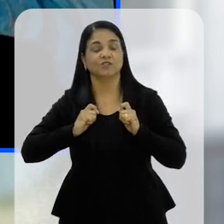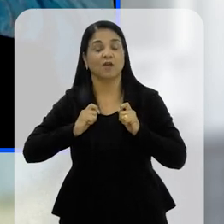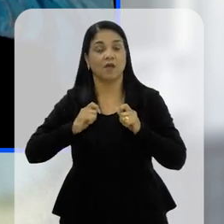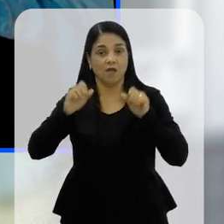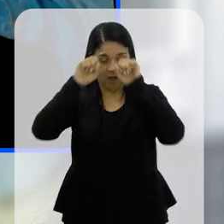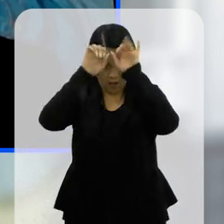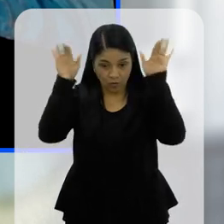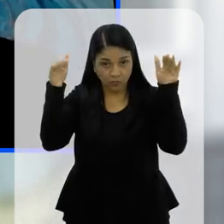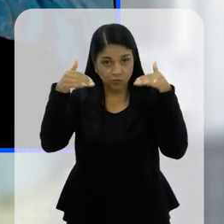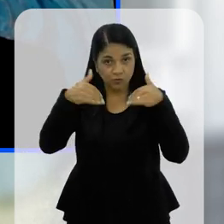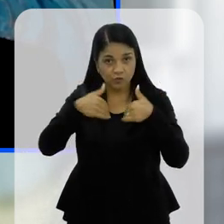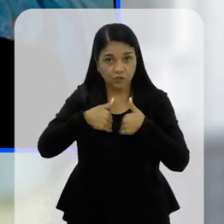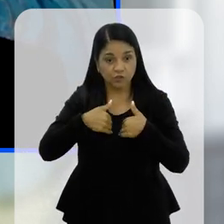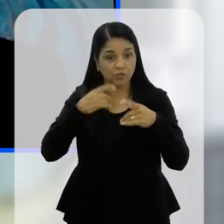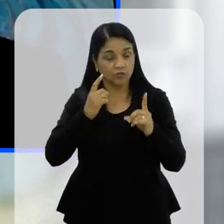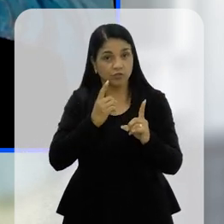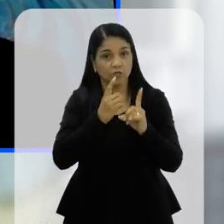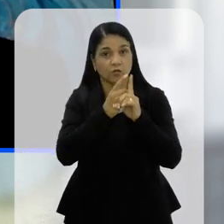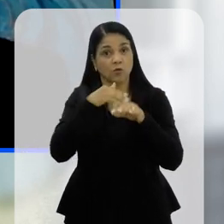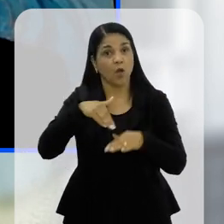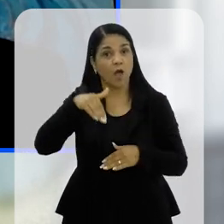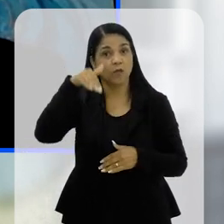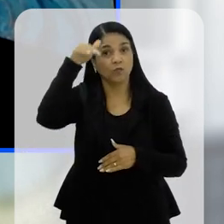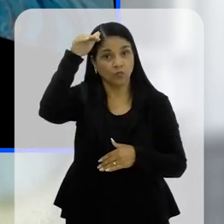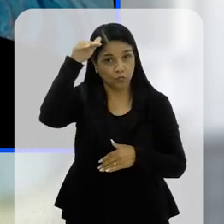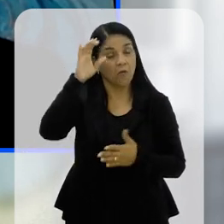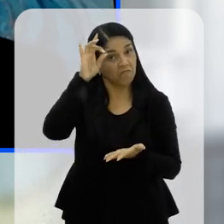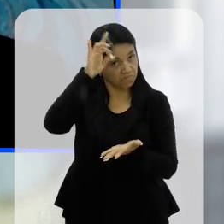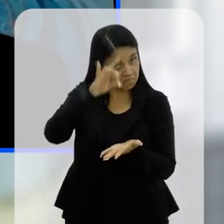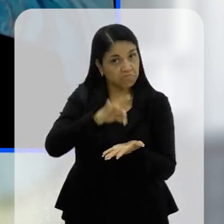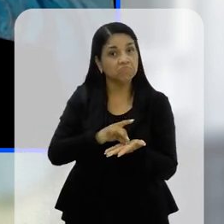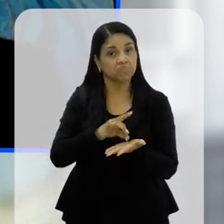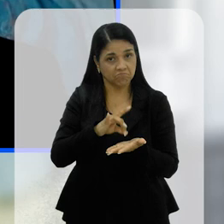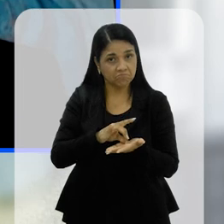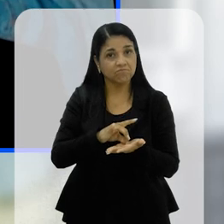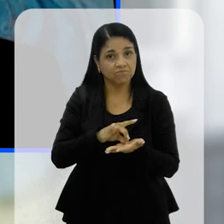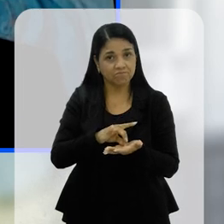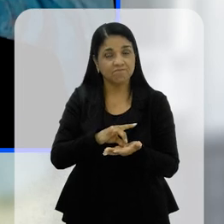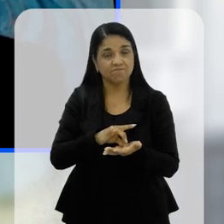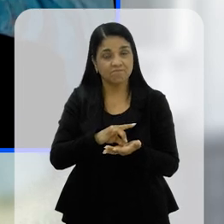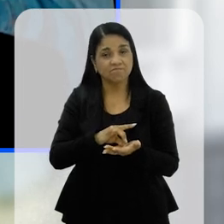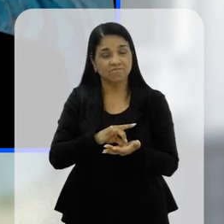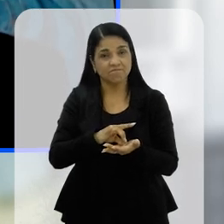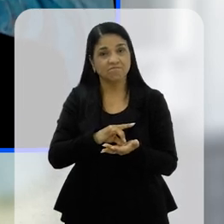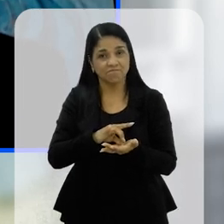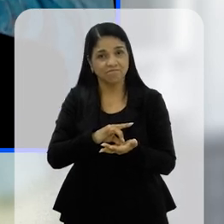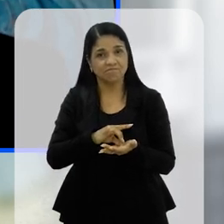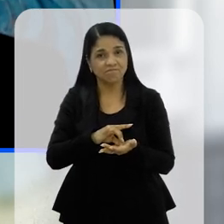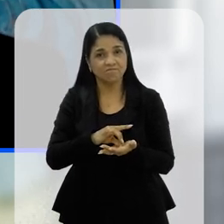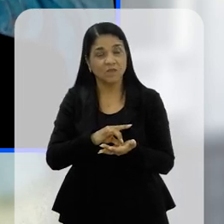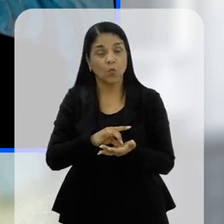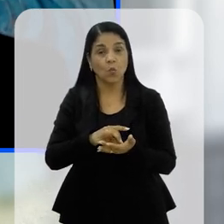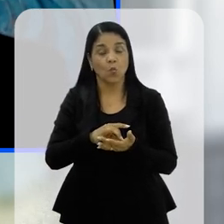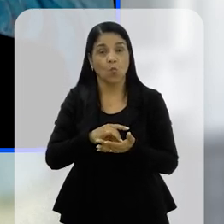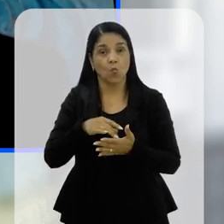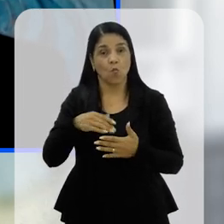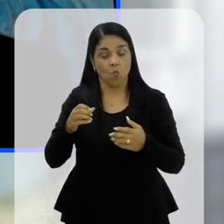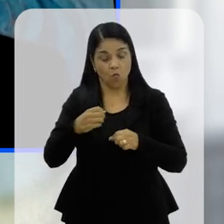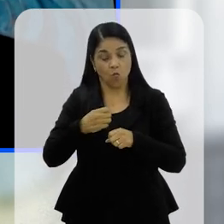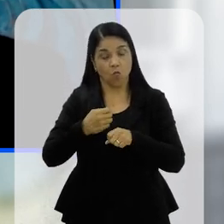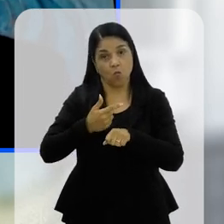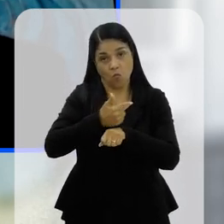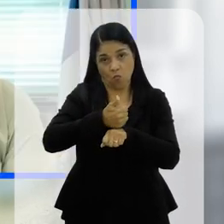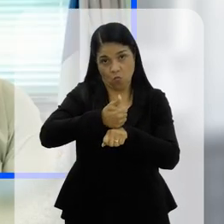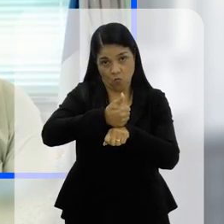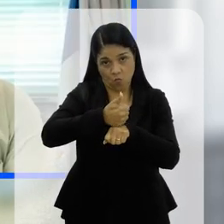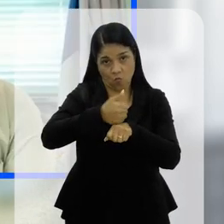Se declarando autista e tudo mais, porque recebeu algum diagnóstico, o que é verdade. Porque, geralmente, aquele